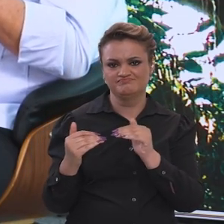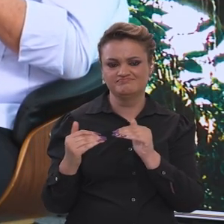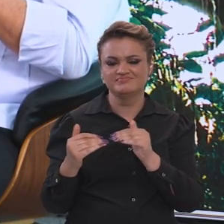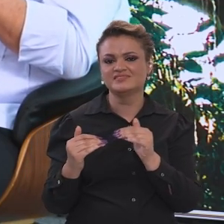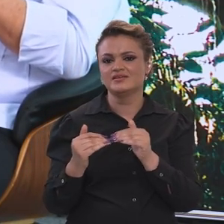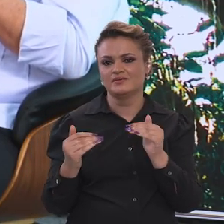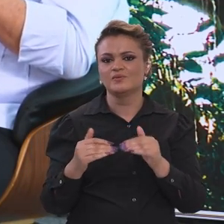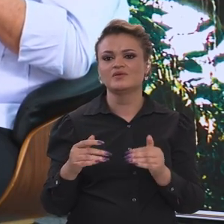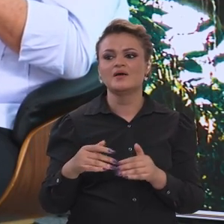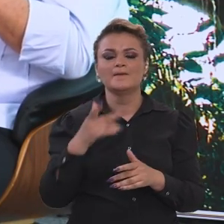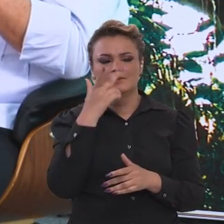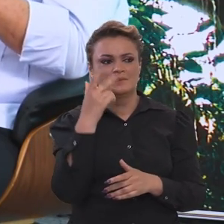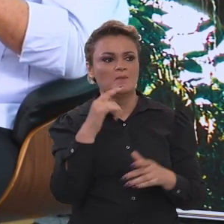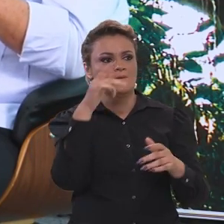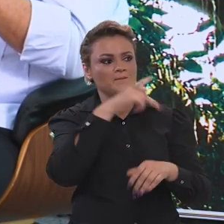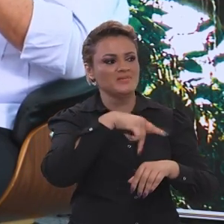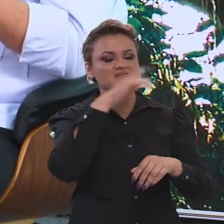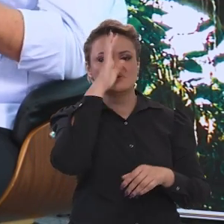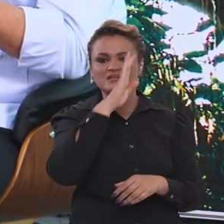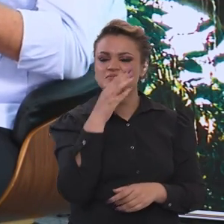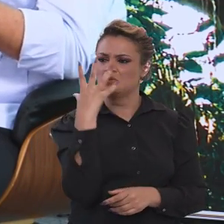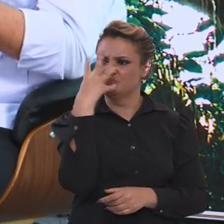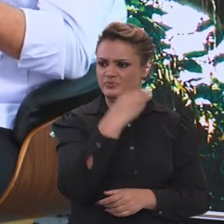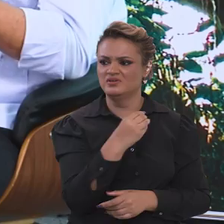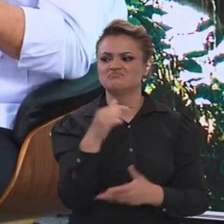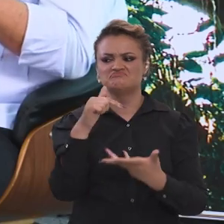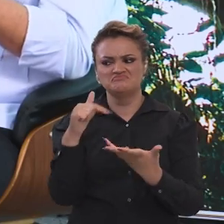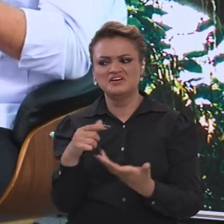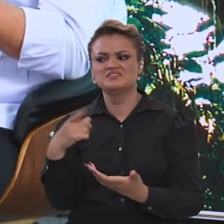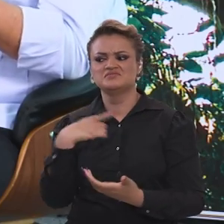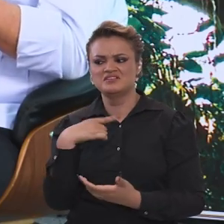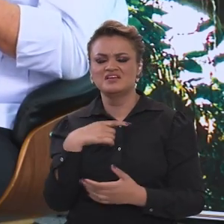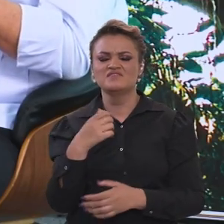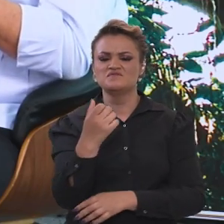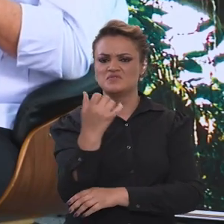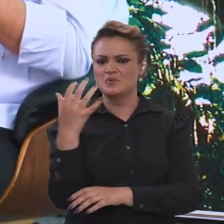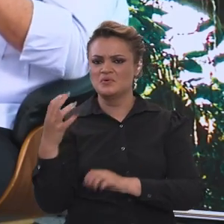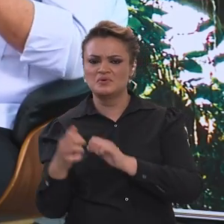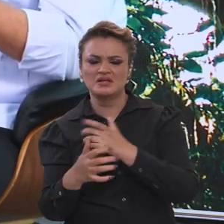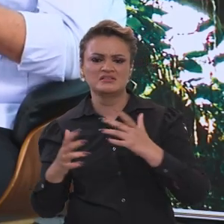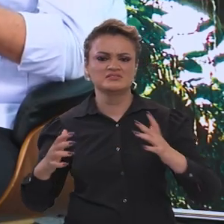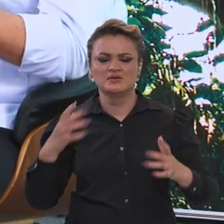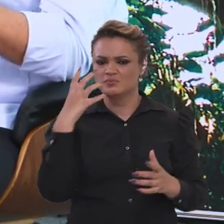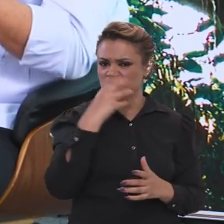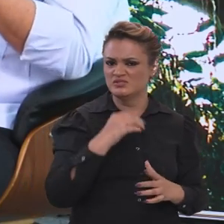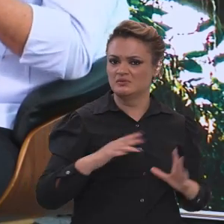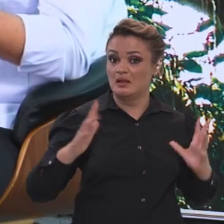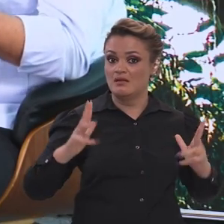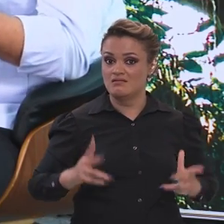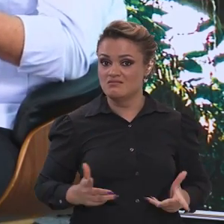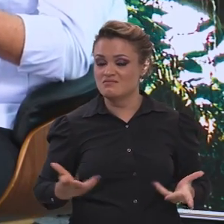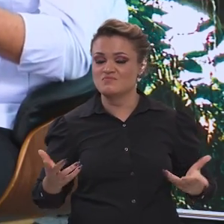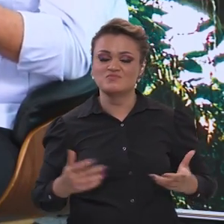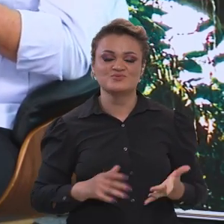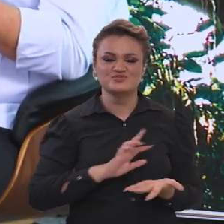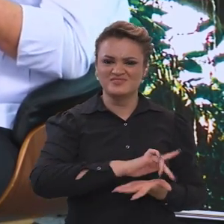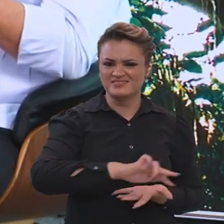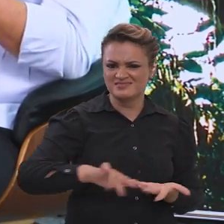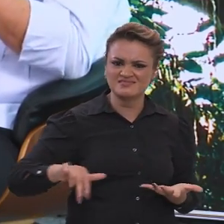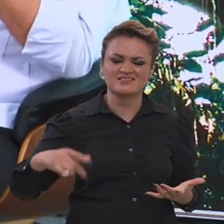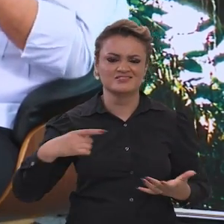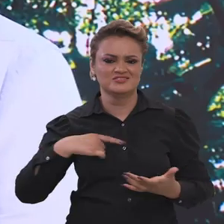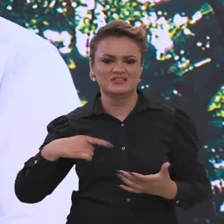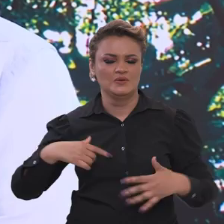algumas coisas. Primeiro, o Brasil é muito bonito e muito rico. As florestas são bonitas, os rios são muito imponentes,